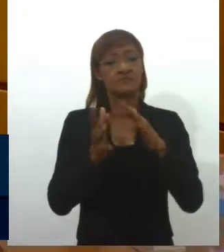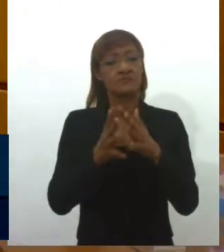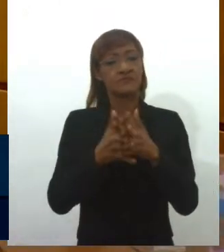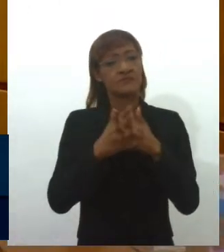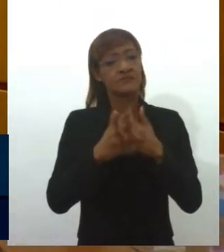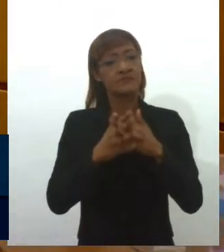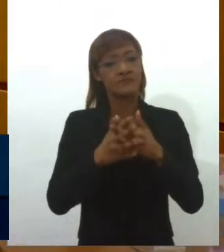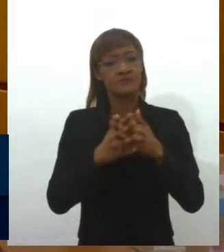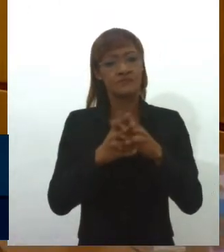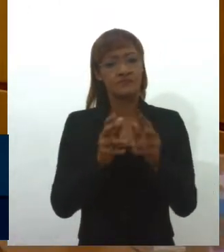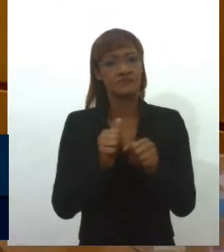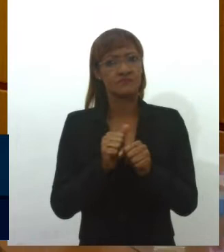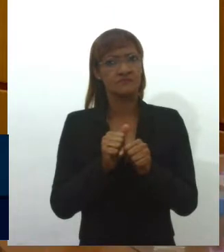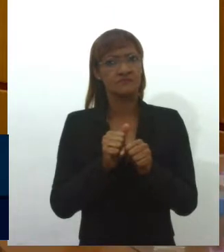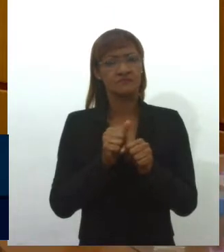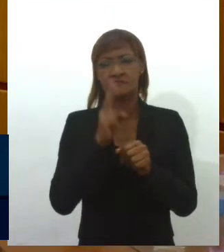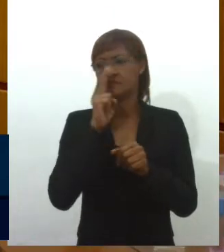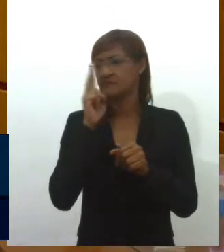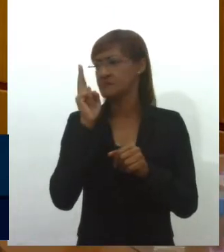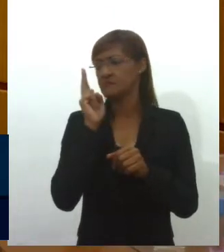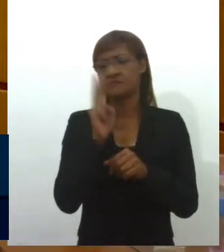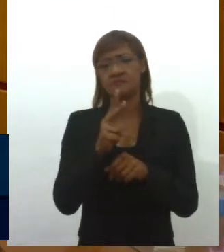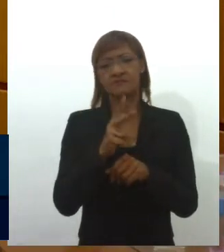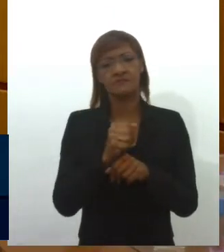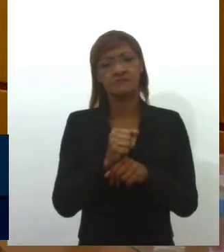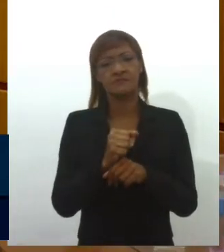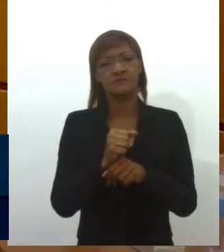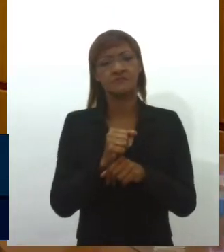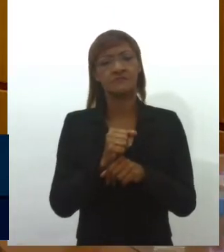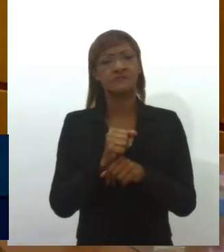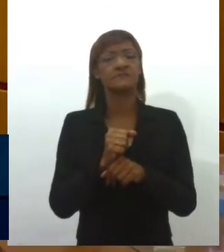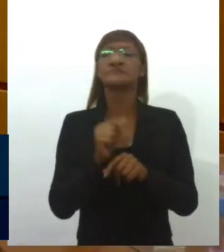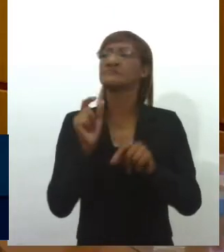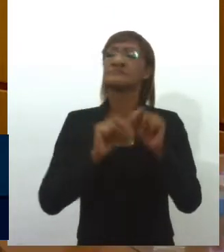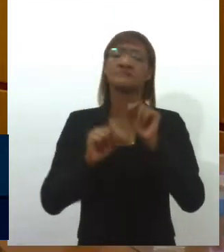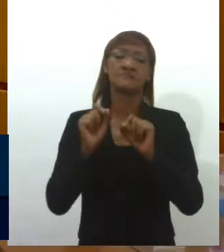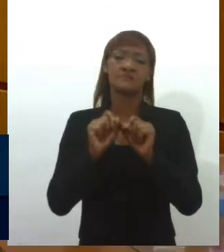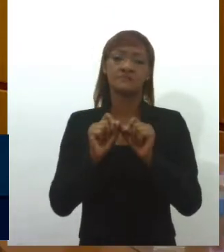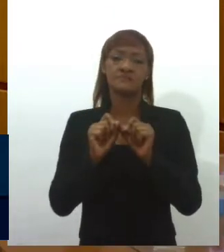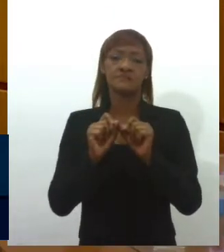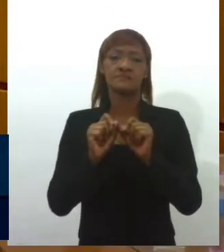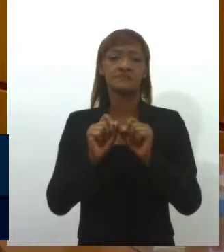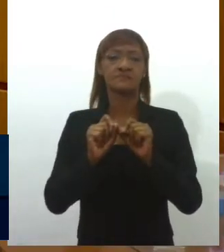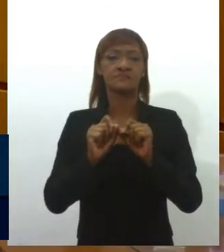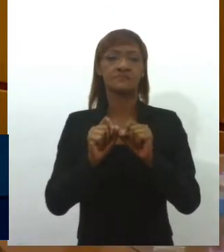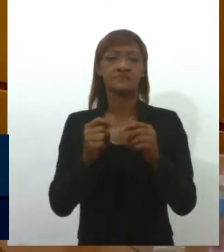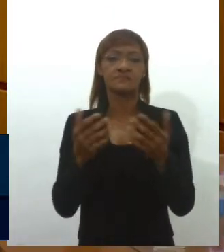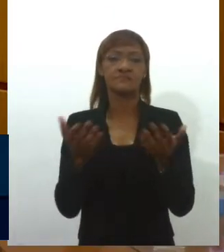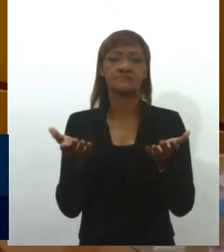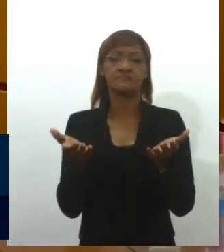muito intensa em torno de declarações feitas por um desses